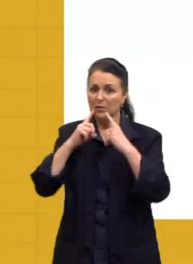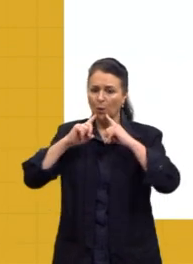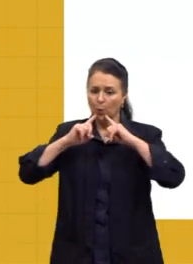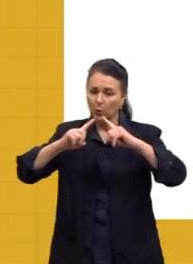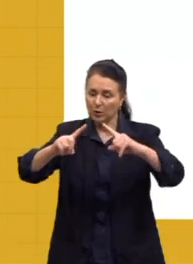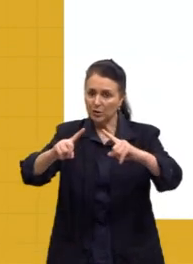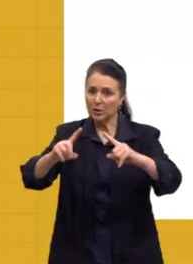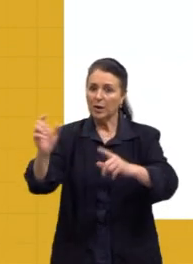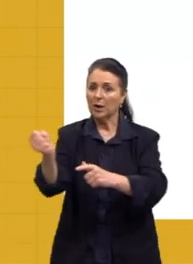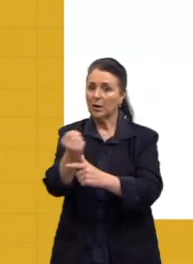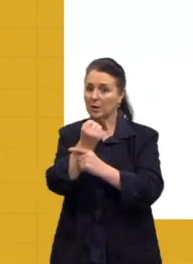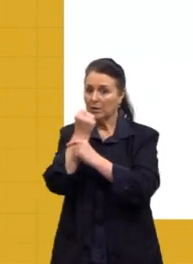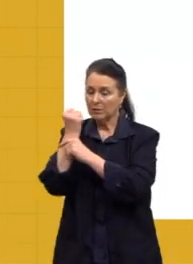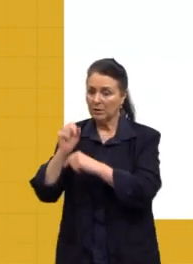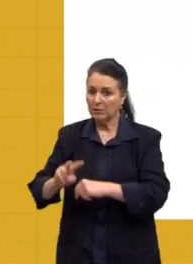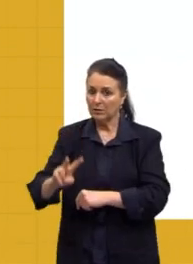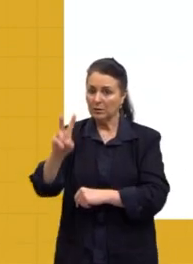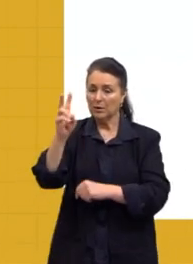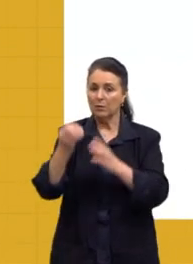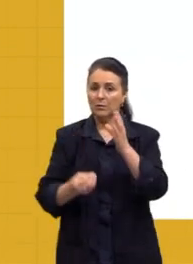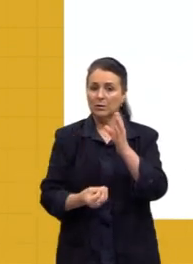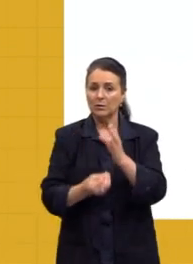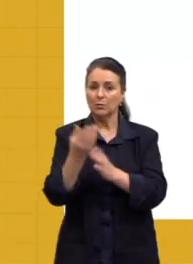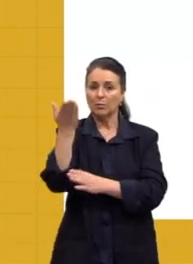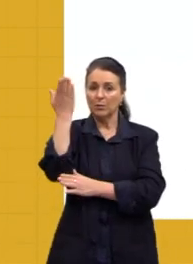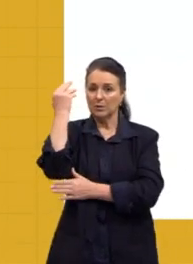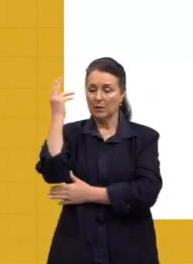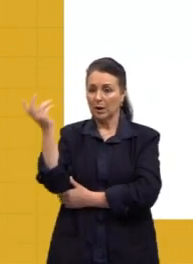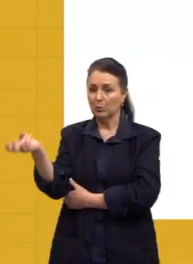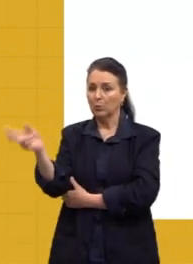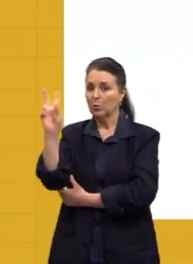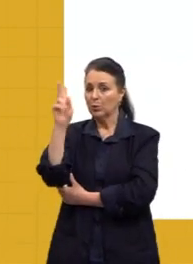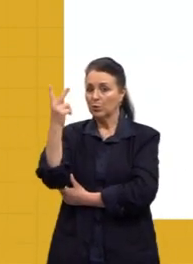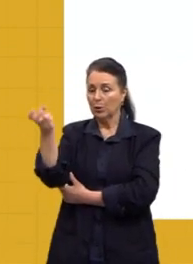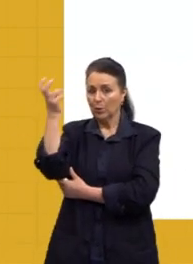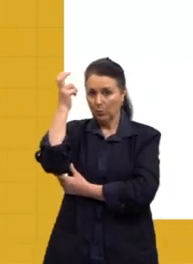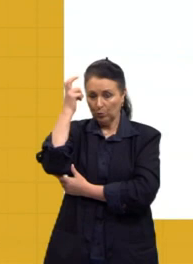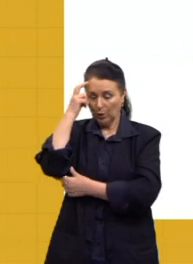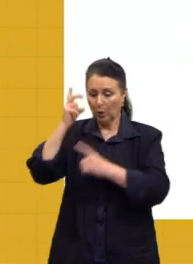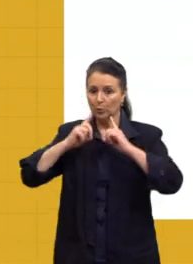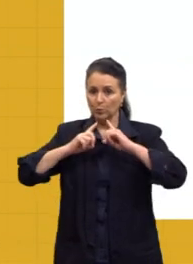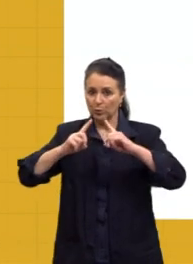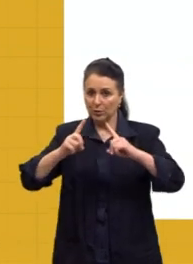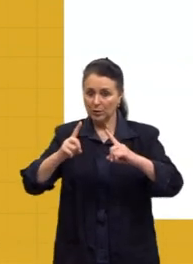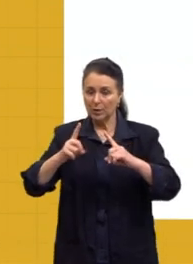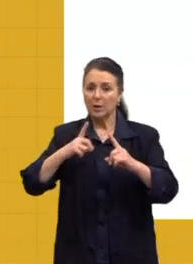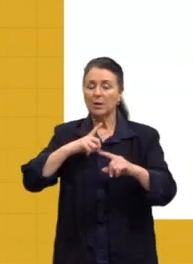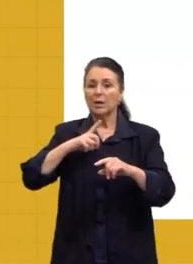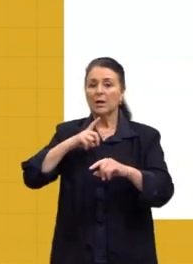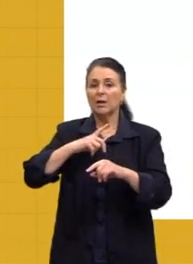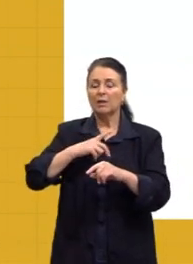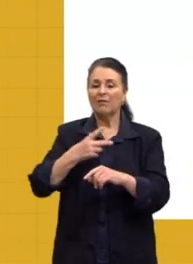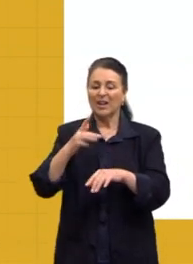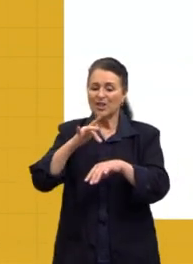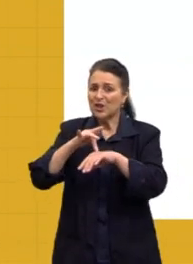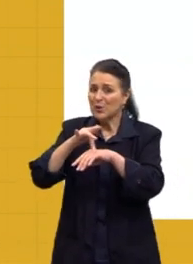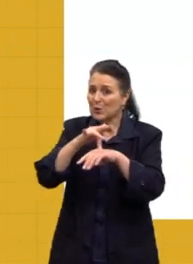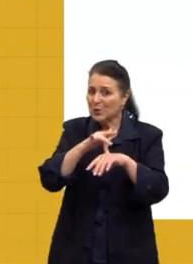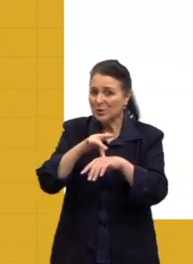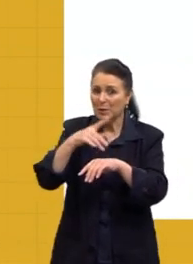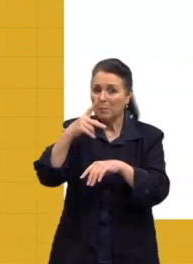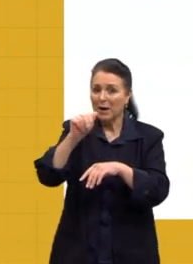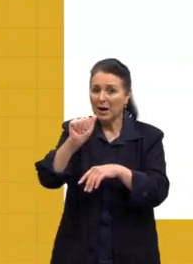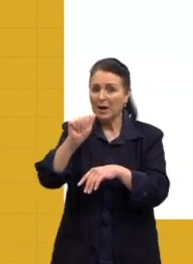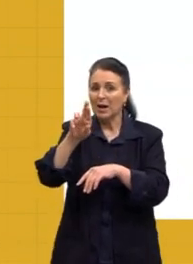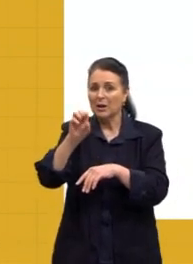valorização de nossas origens, do passado histórico, cultural, de uma forma mais crítica. E vai parodiando, ironizando e